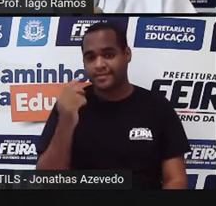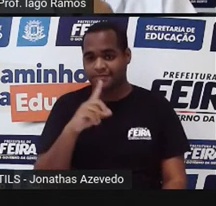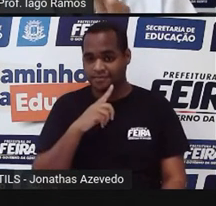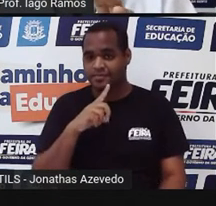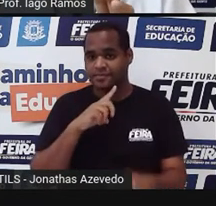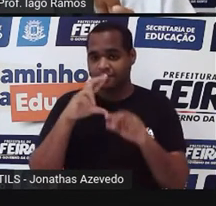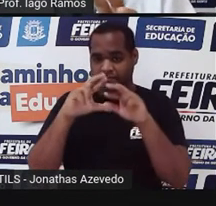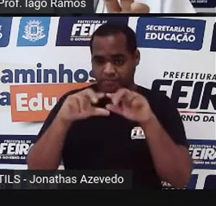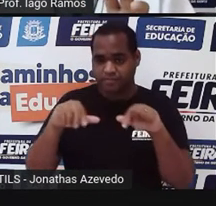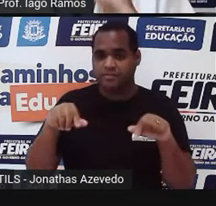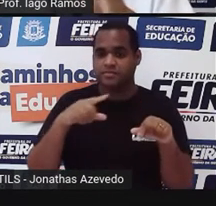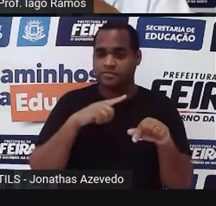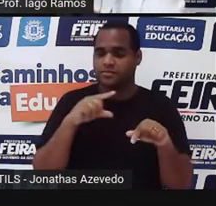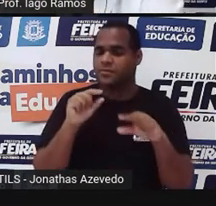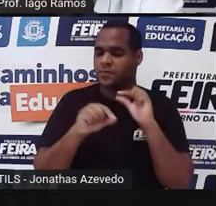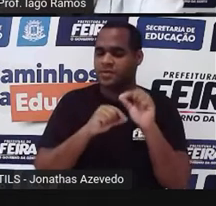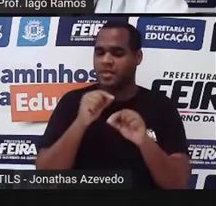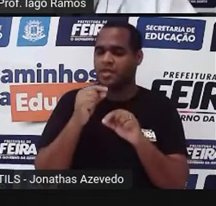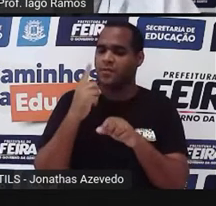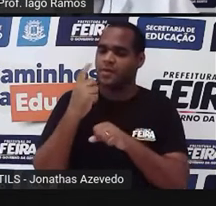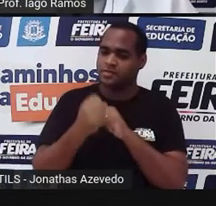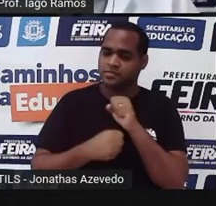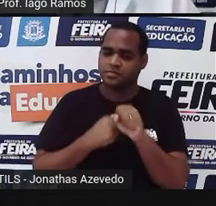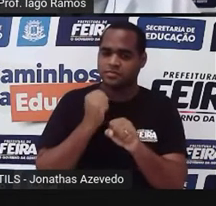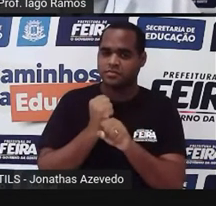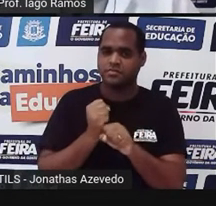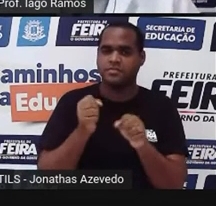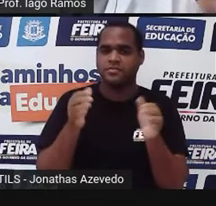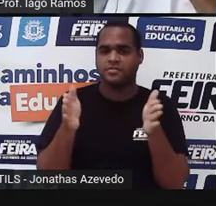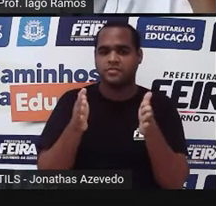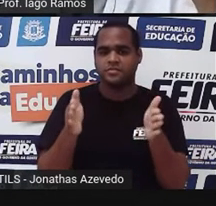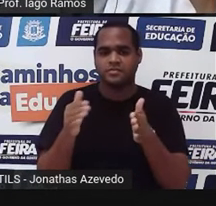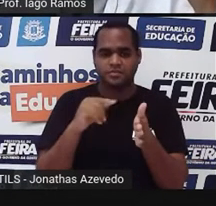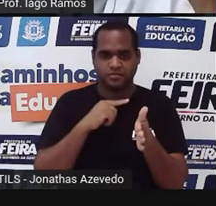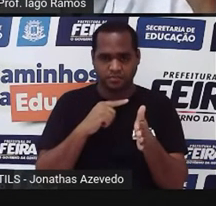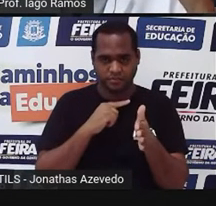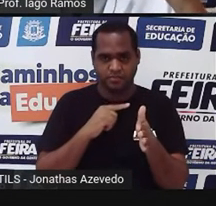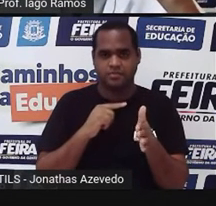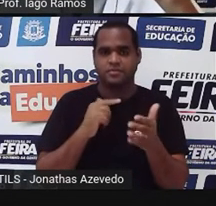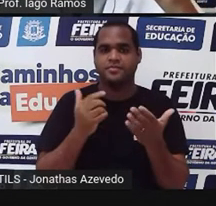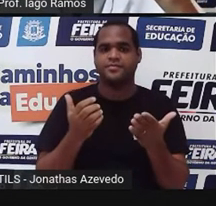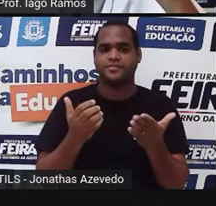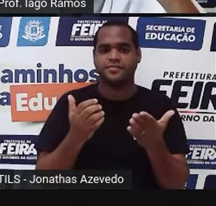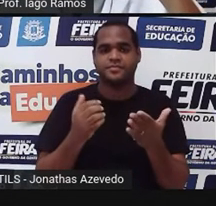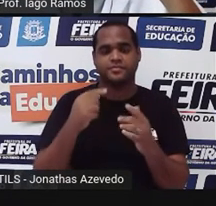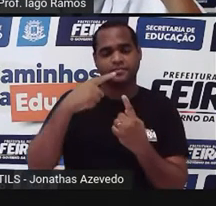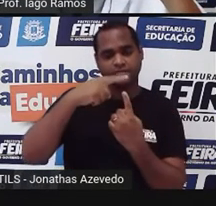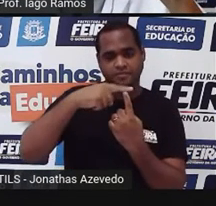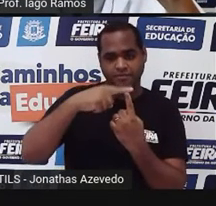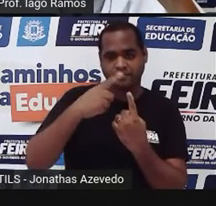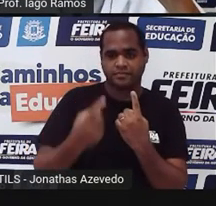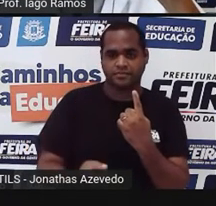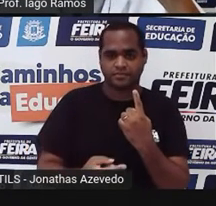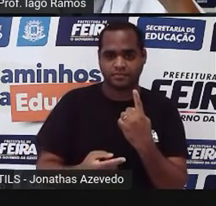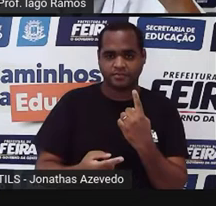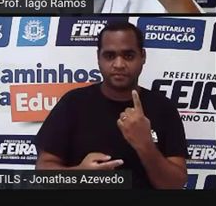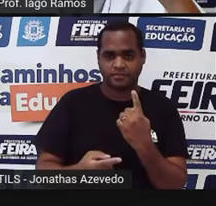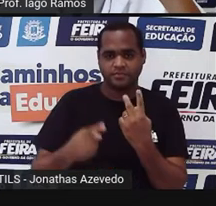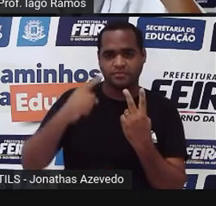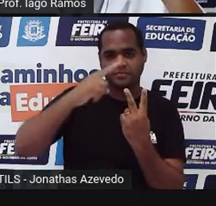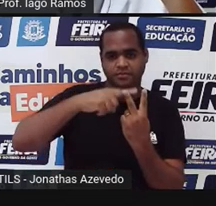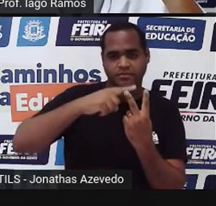tem aqui para o ano inteiro? Unidade 1, unidade 2,